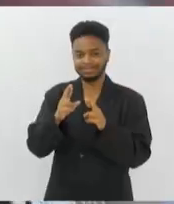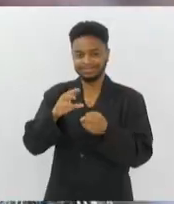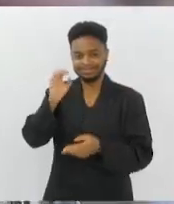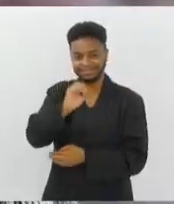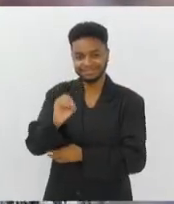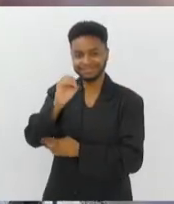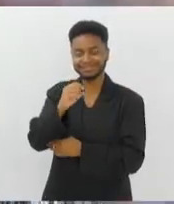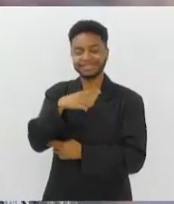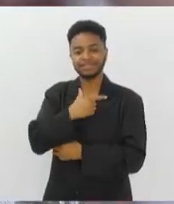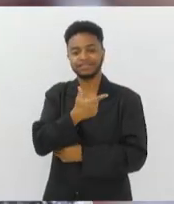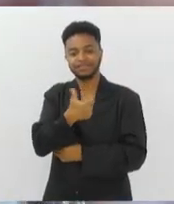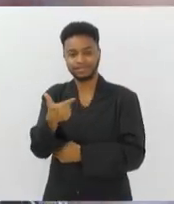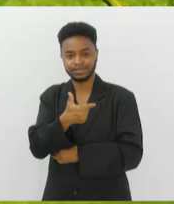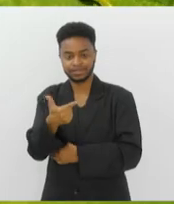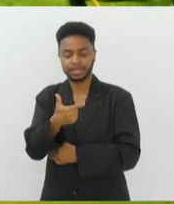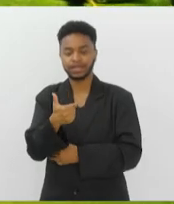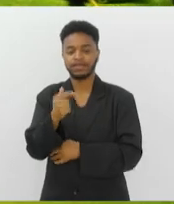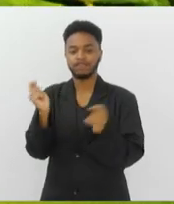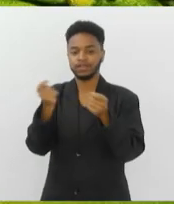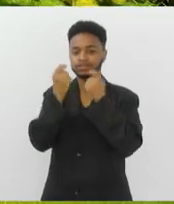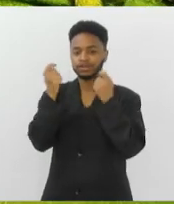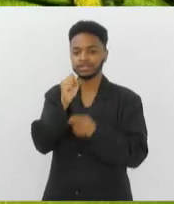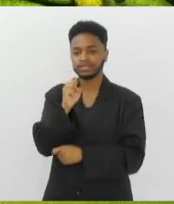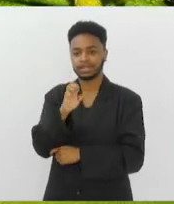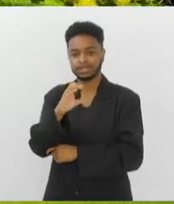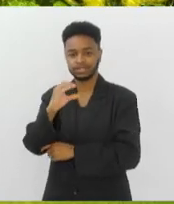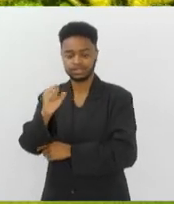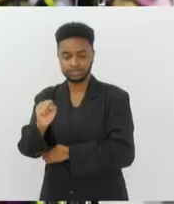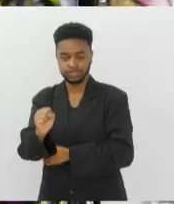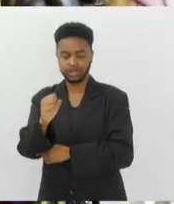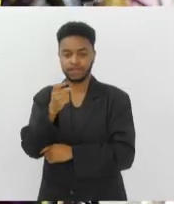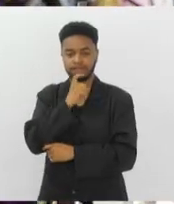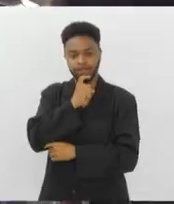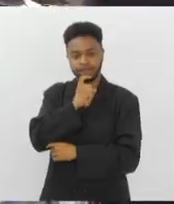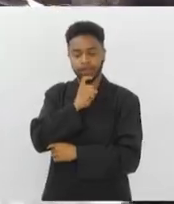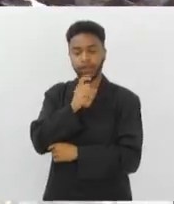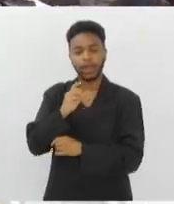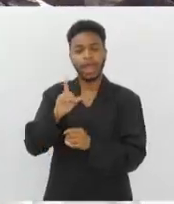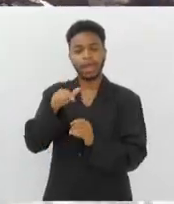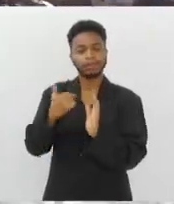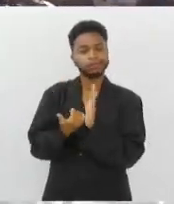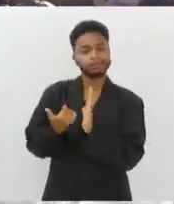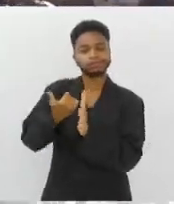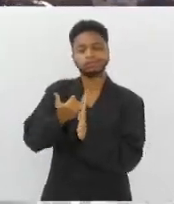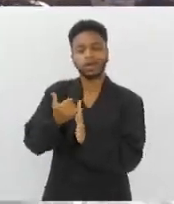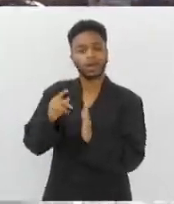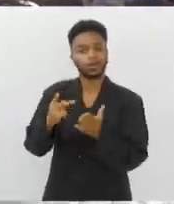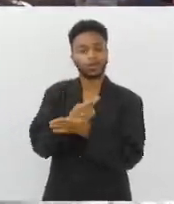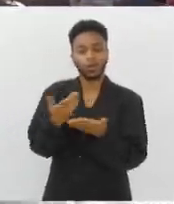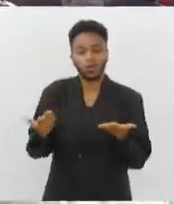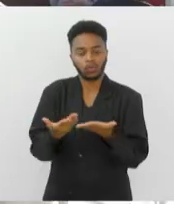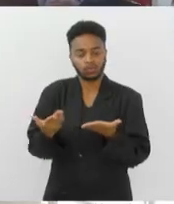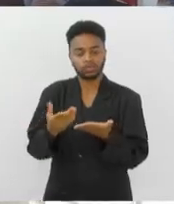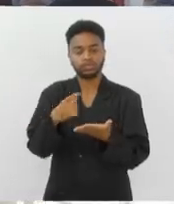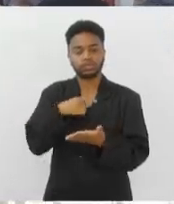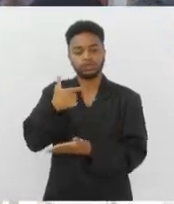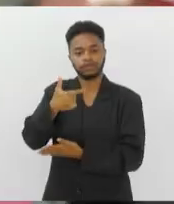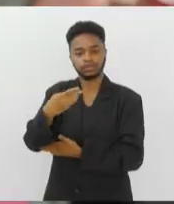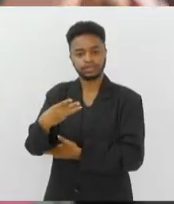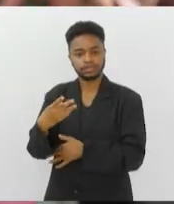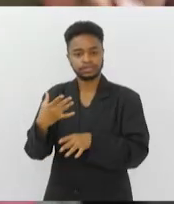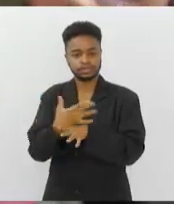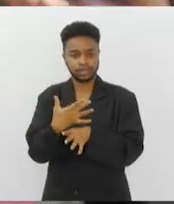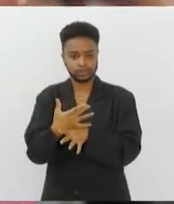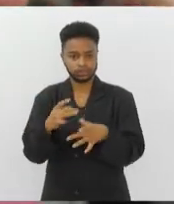22º Festival Sesc de Inverno, na maior edição já realizada até hoje, incluindo 23 cidades do estado do Rio de Janeiro.